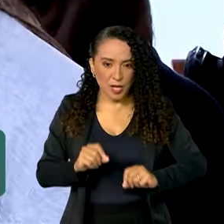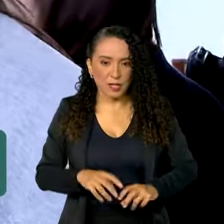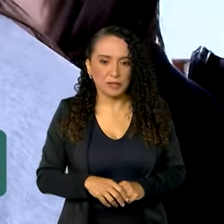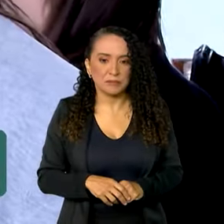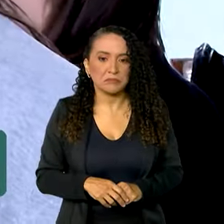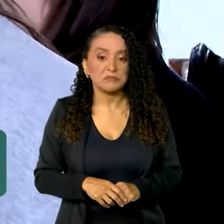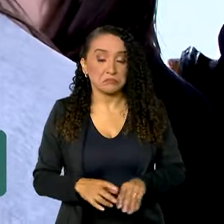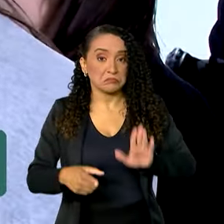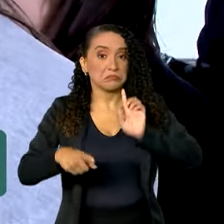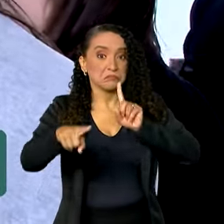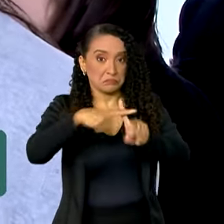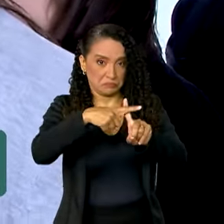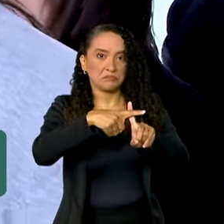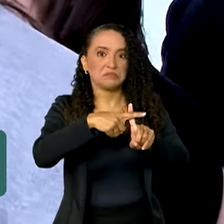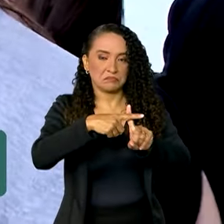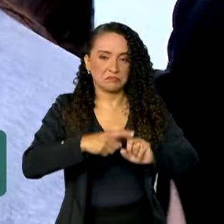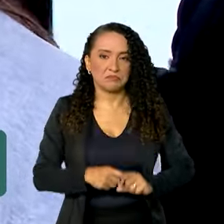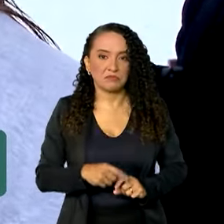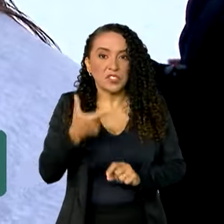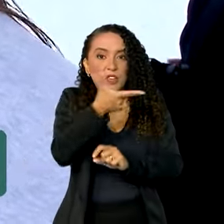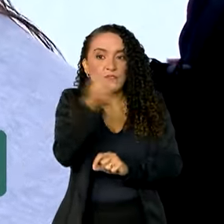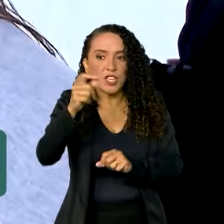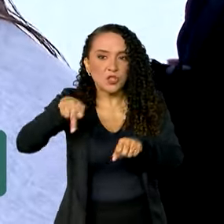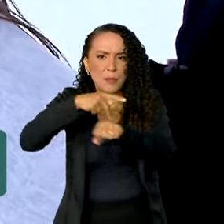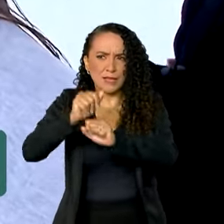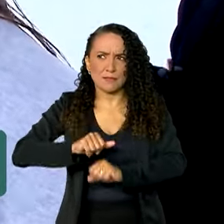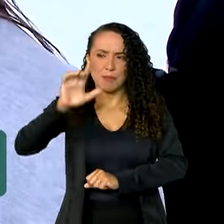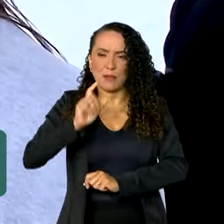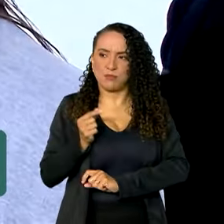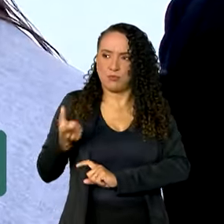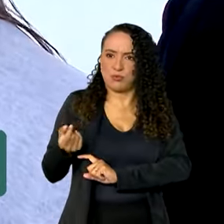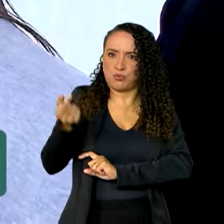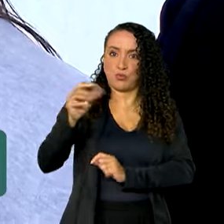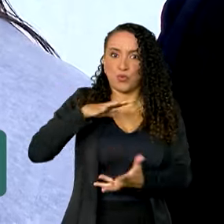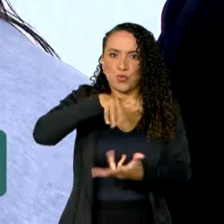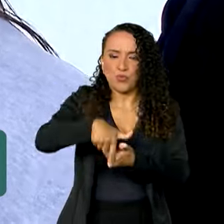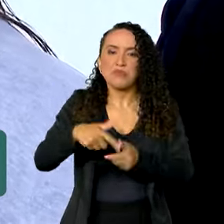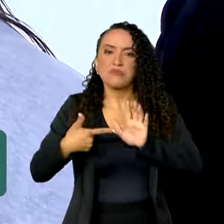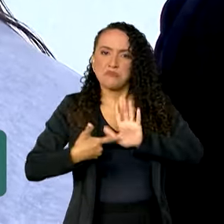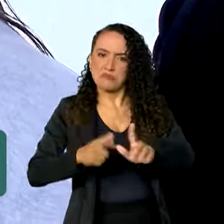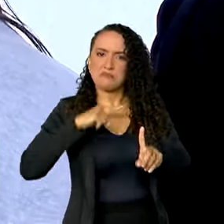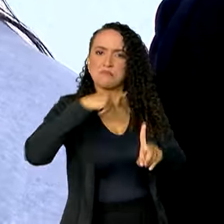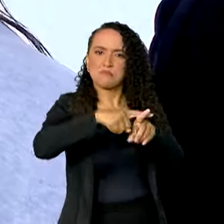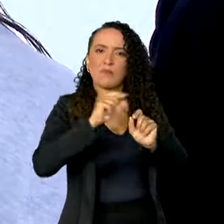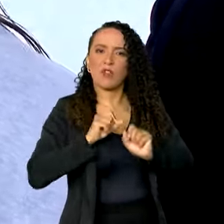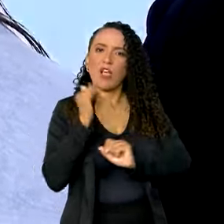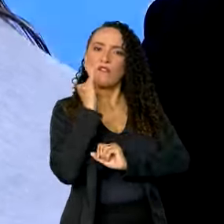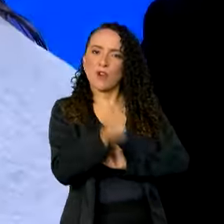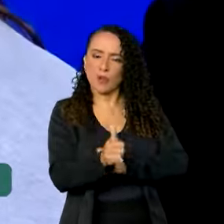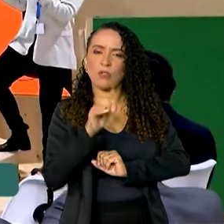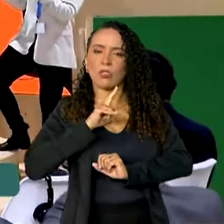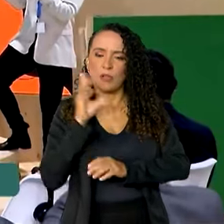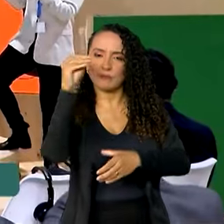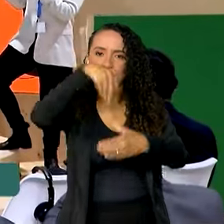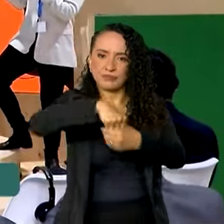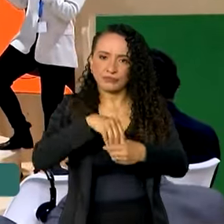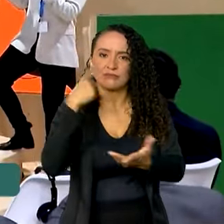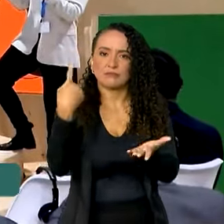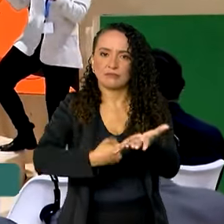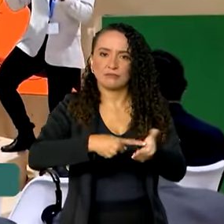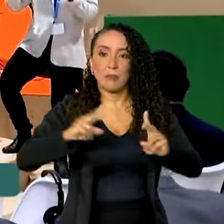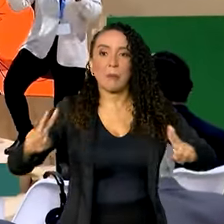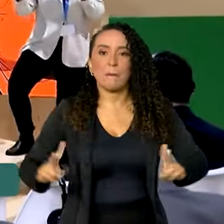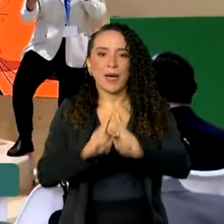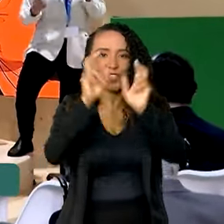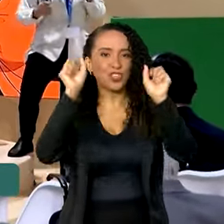sinais foram positivos. Os 20 países mais ricos do mundo mandaram um sinal positivo dizendo que estão dentro do Acordo de